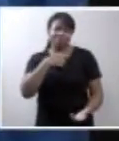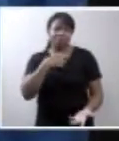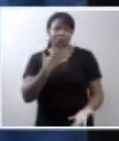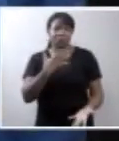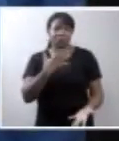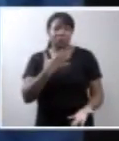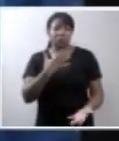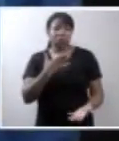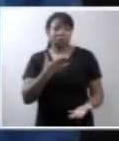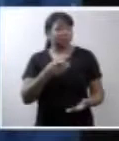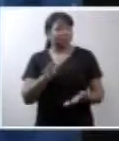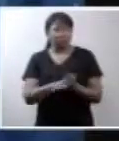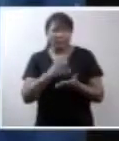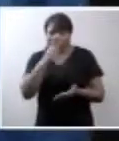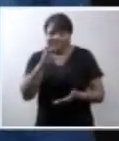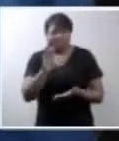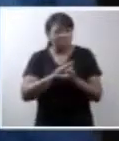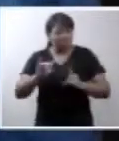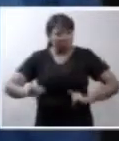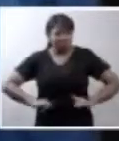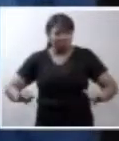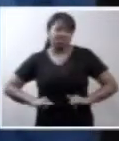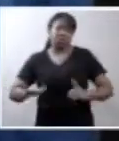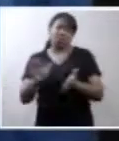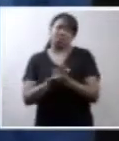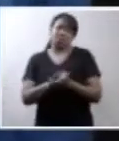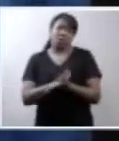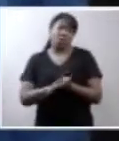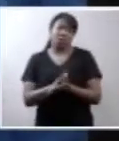Como se ele não sofresse quando alguém que lhe ama morre.